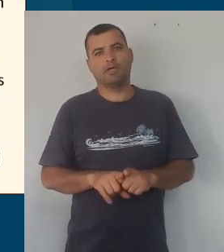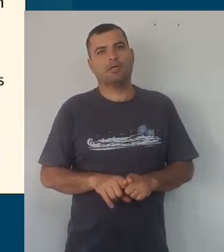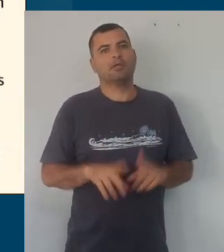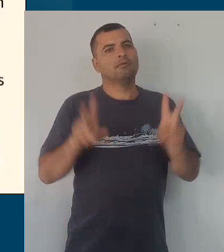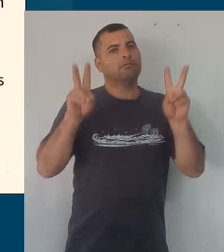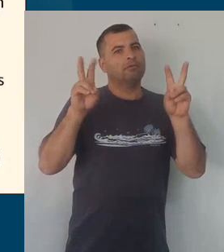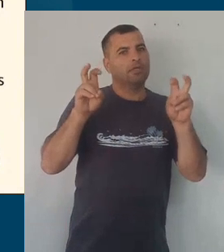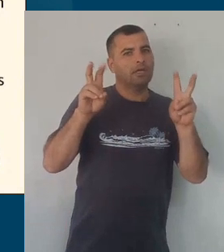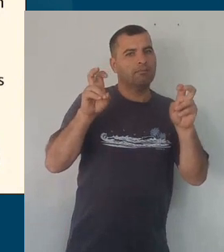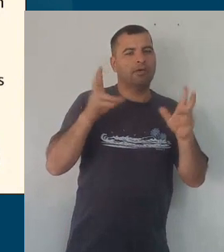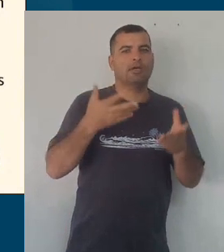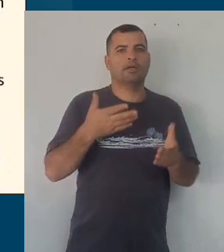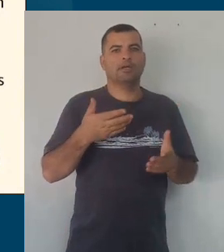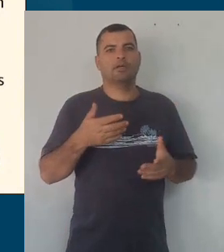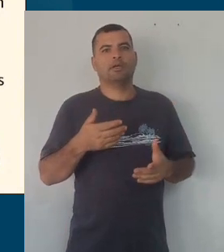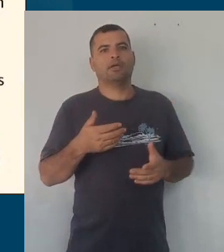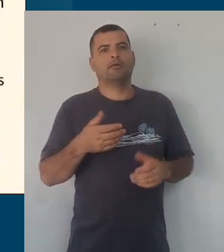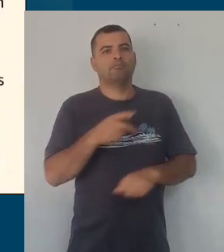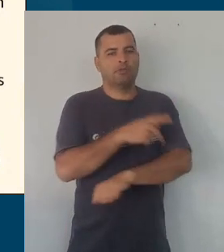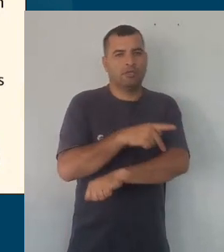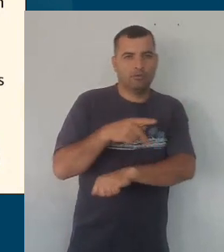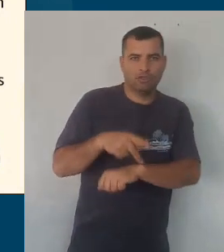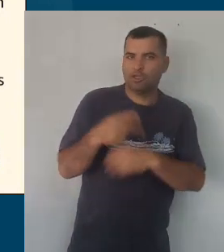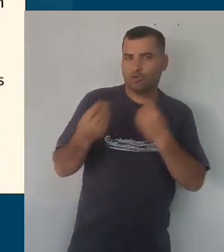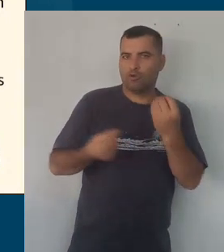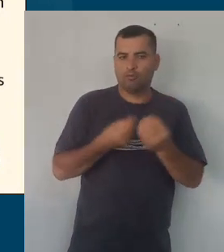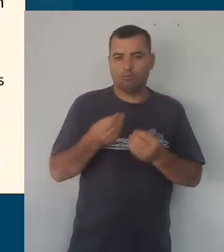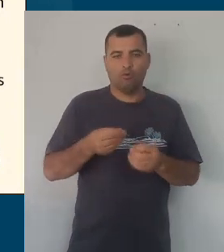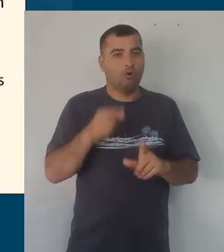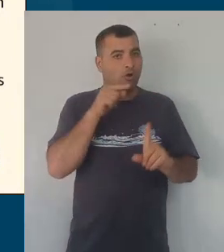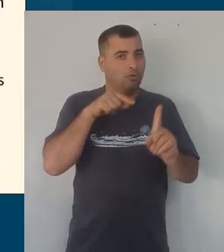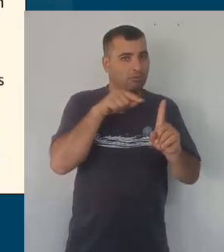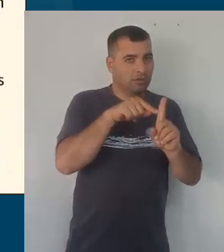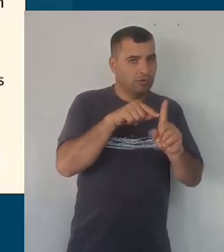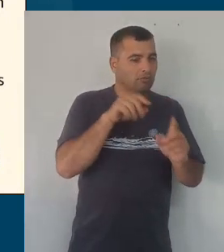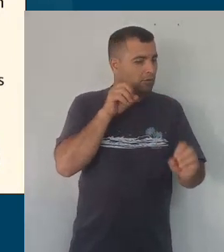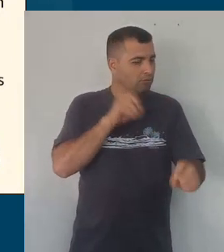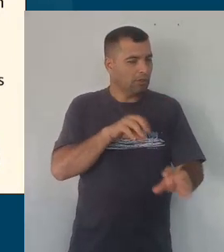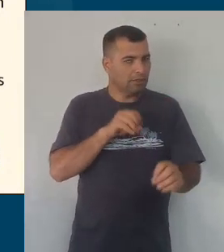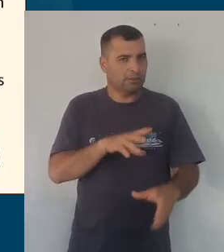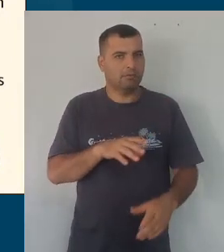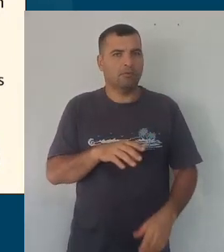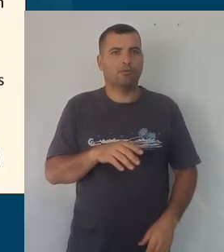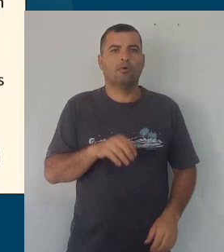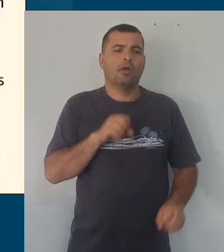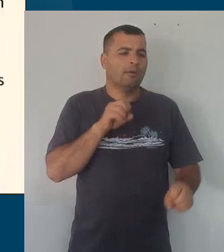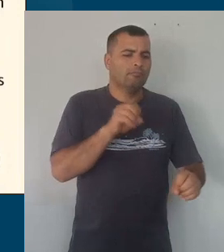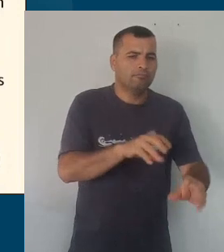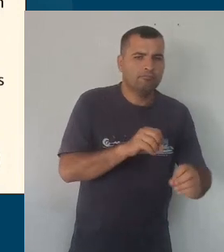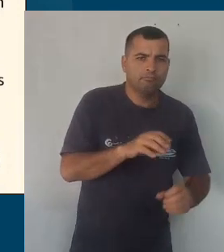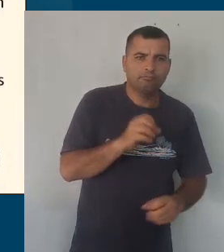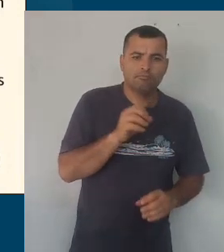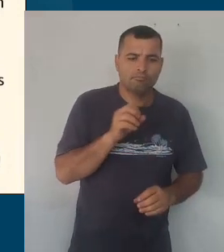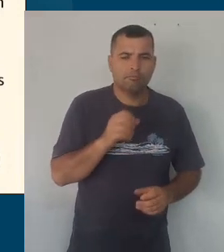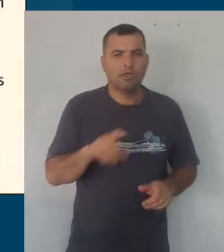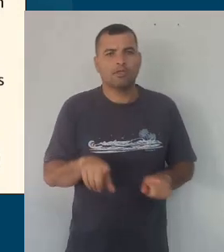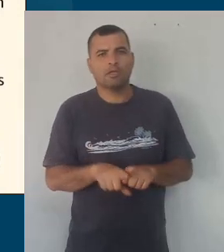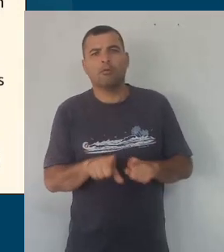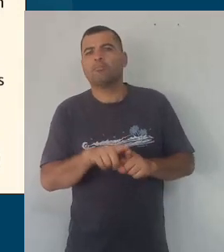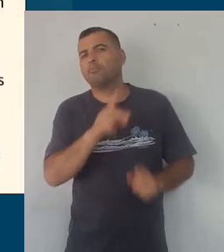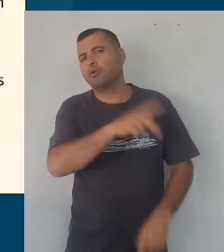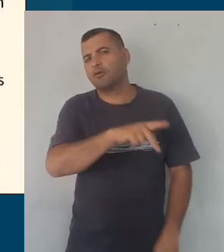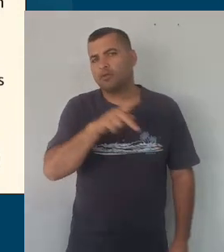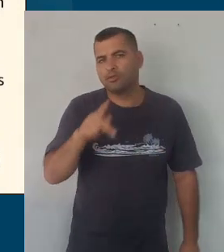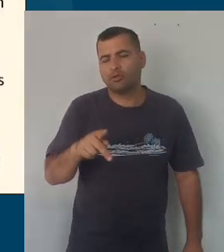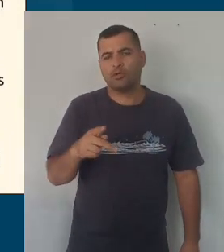das relações pedagógicas e intencionalidade educativa, o papel da educadora, do educador, do professor, da